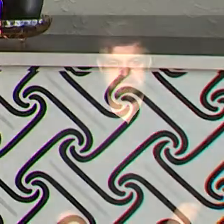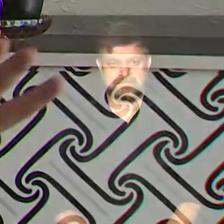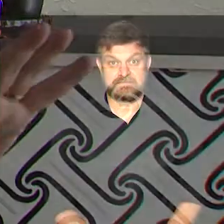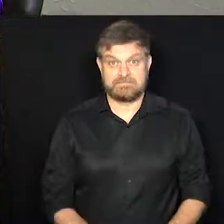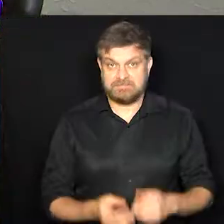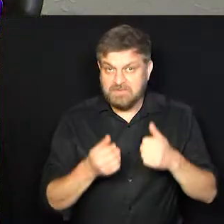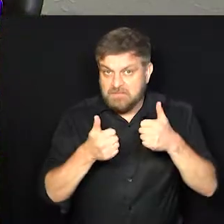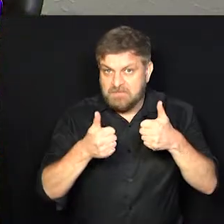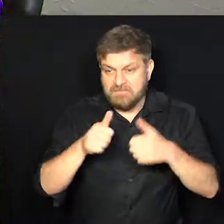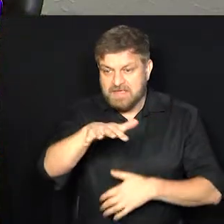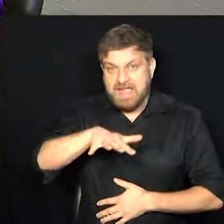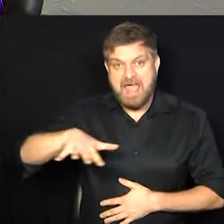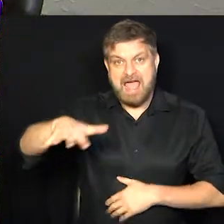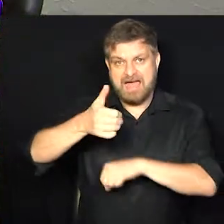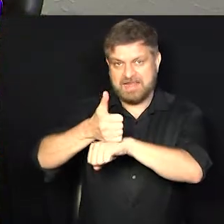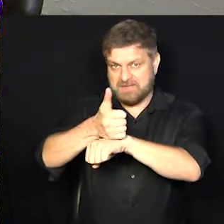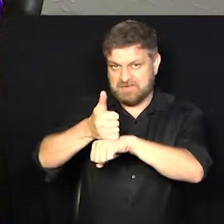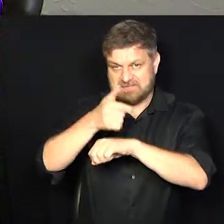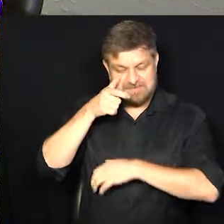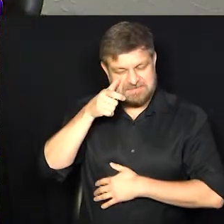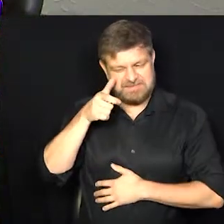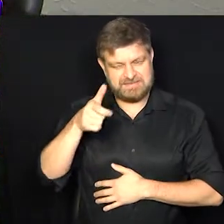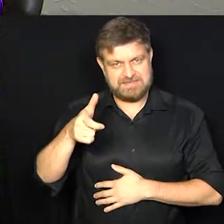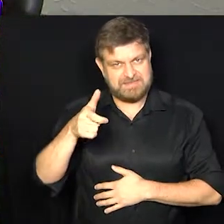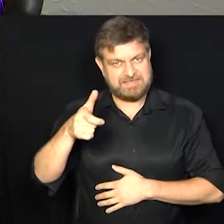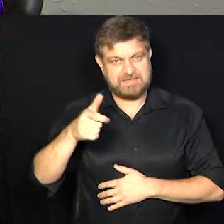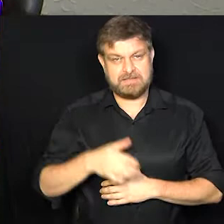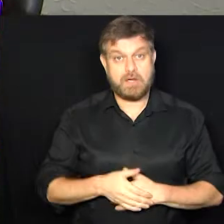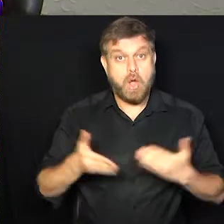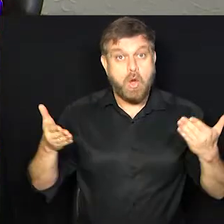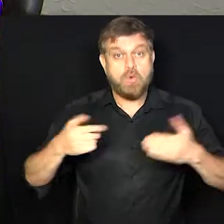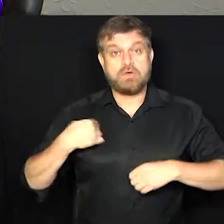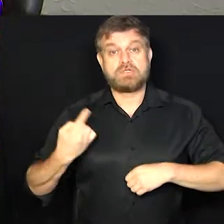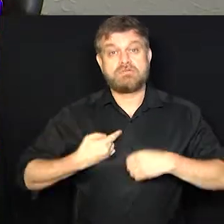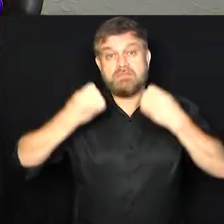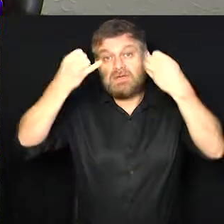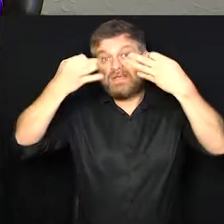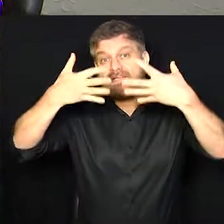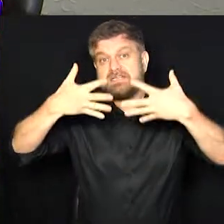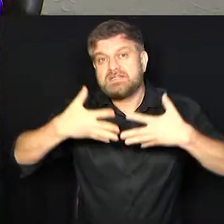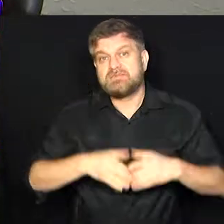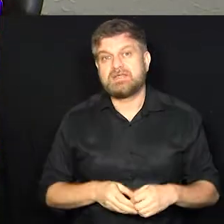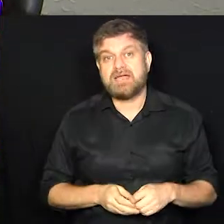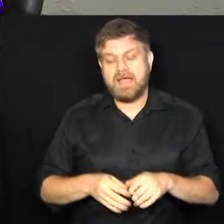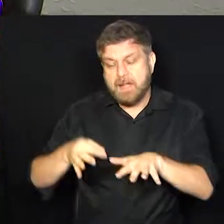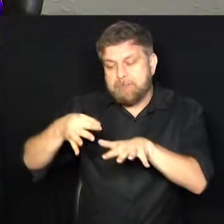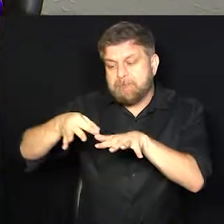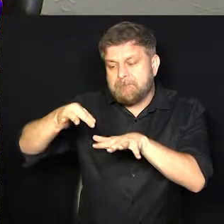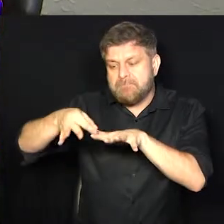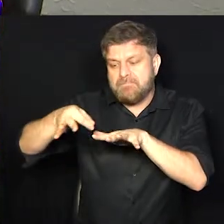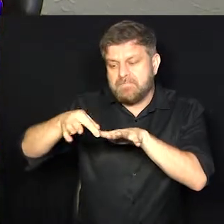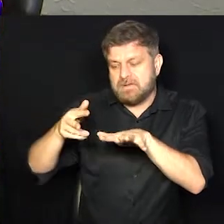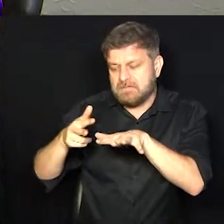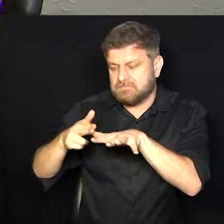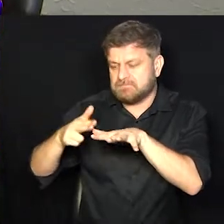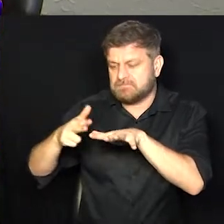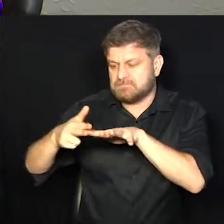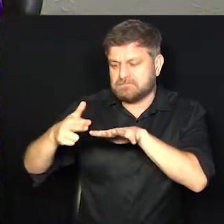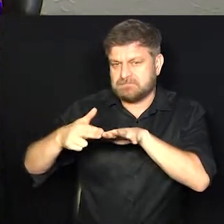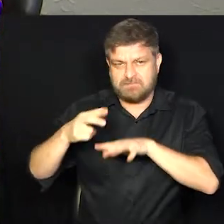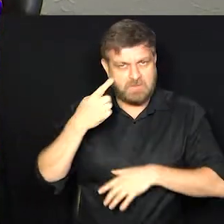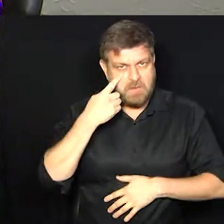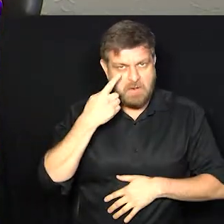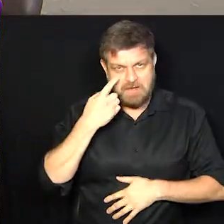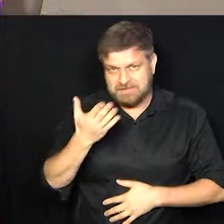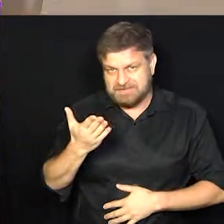Bom, é o quadro Se Liga na Profissão e olha só, hoje a gente vai falar sobre manicure. Então, se liga aí,